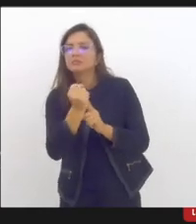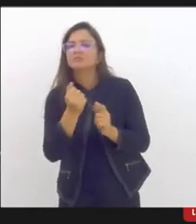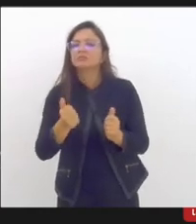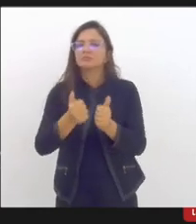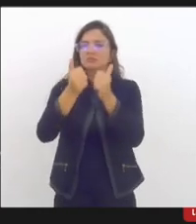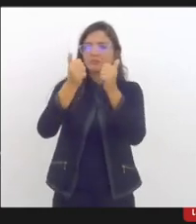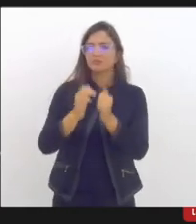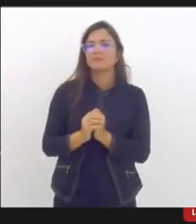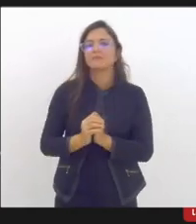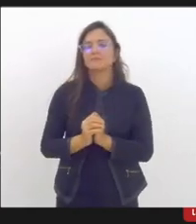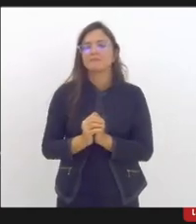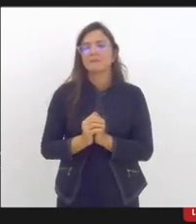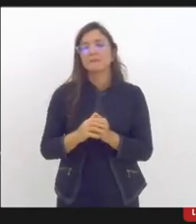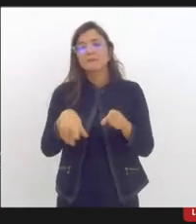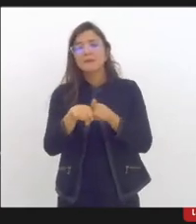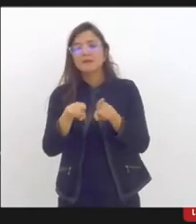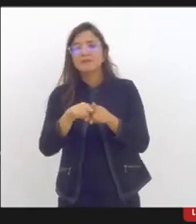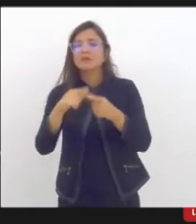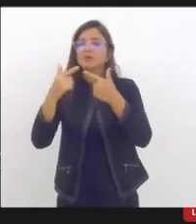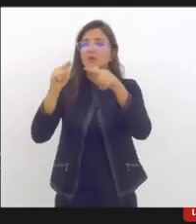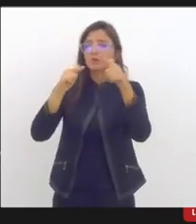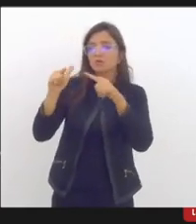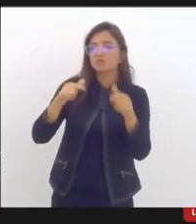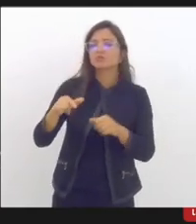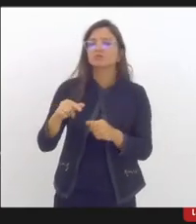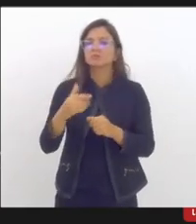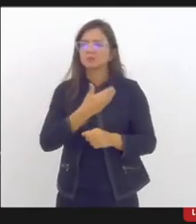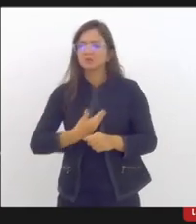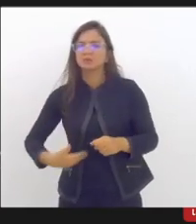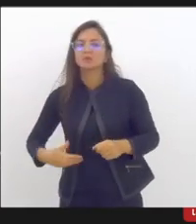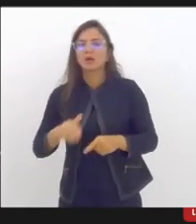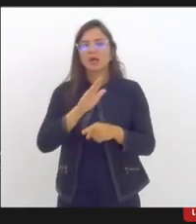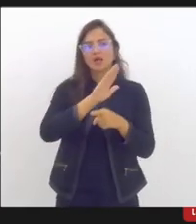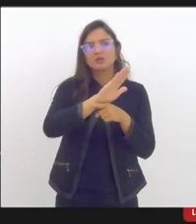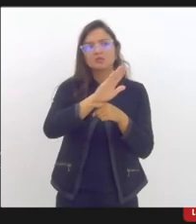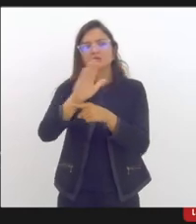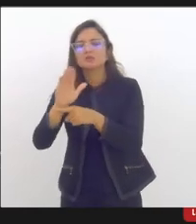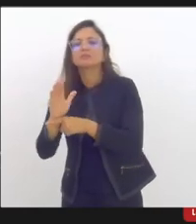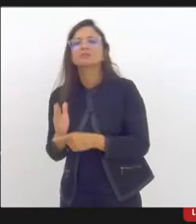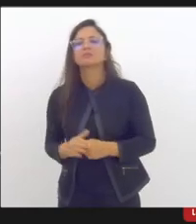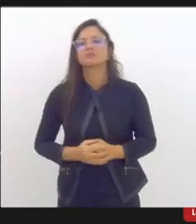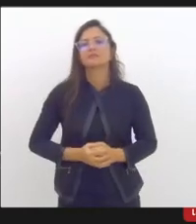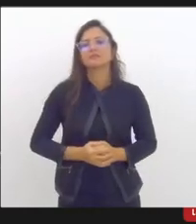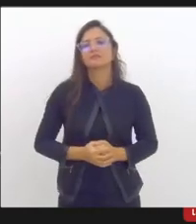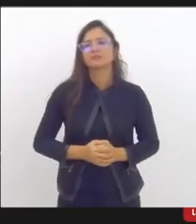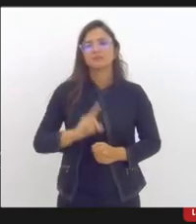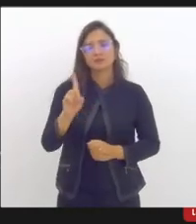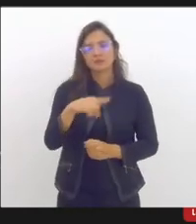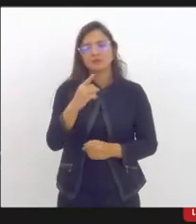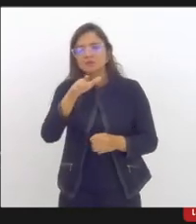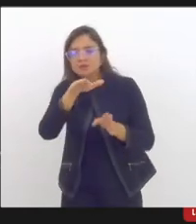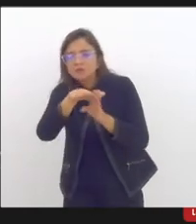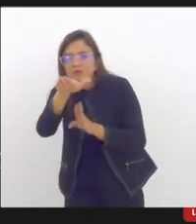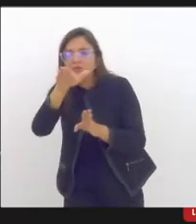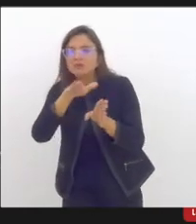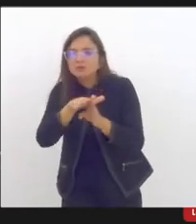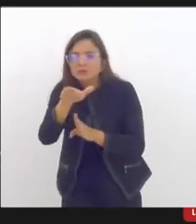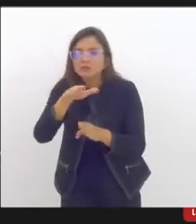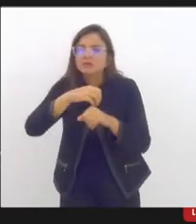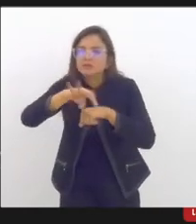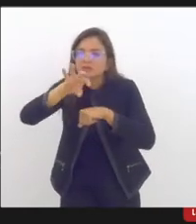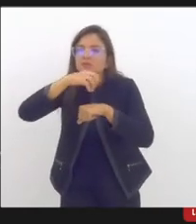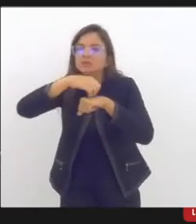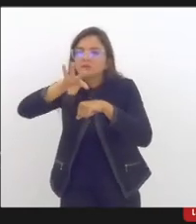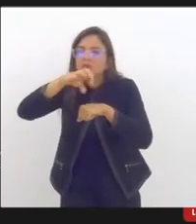acionando os demais equipamentos públicos de referência. Então, a gente vem fomentando essa articulação intersetorial,